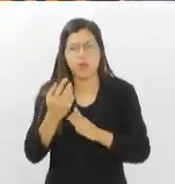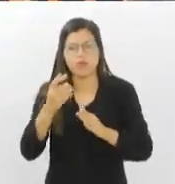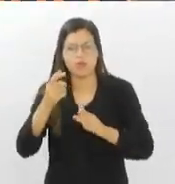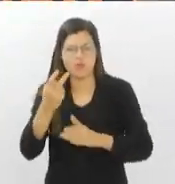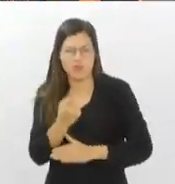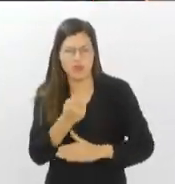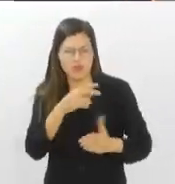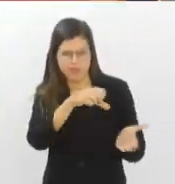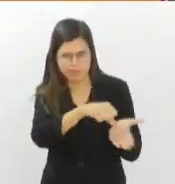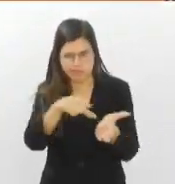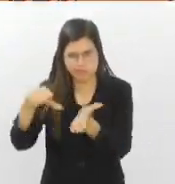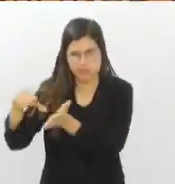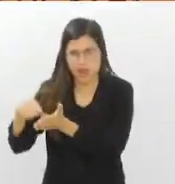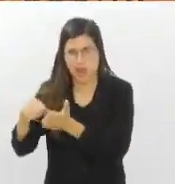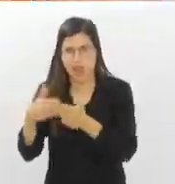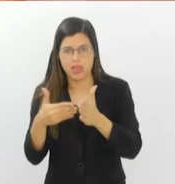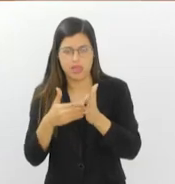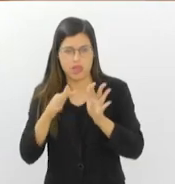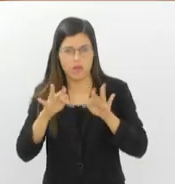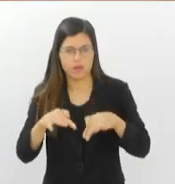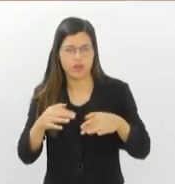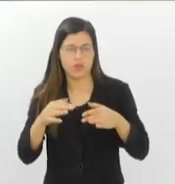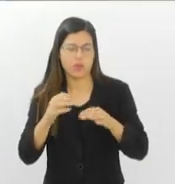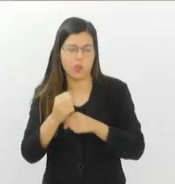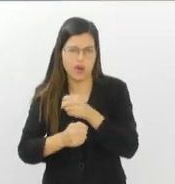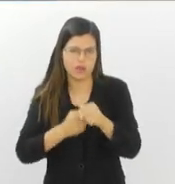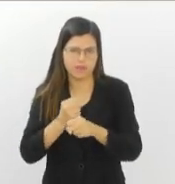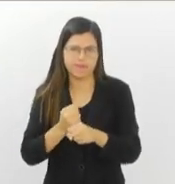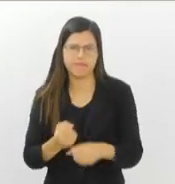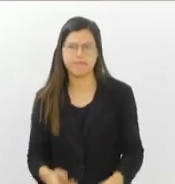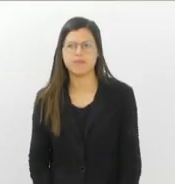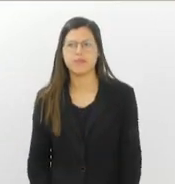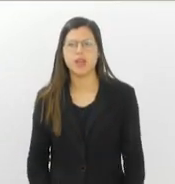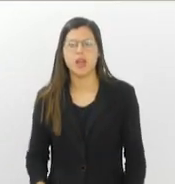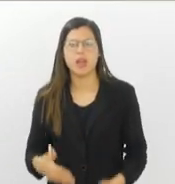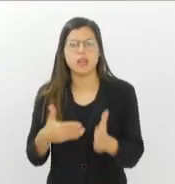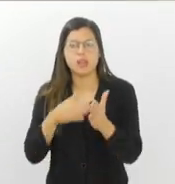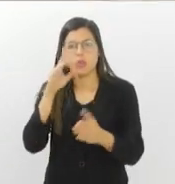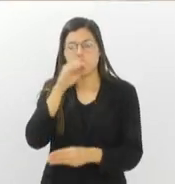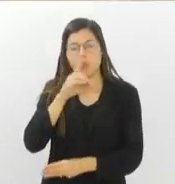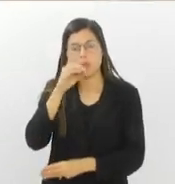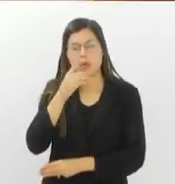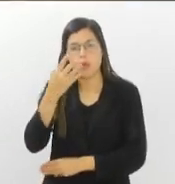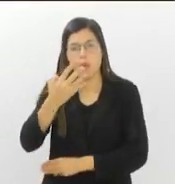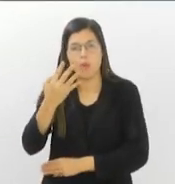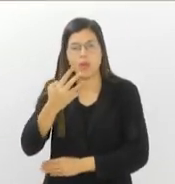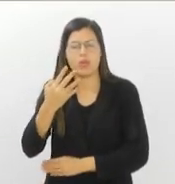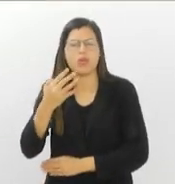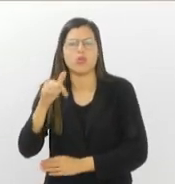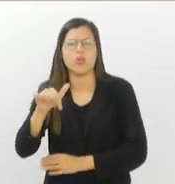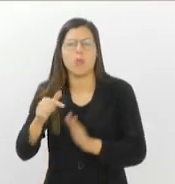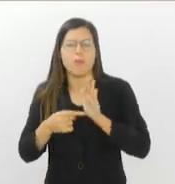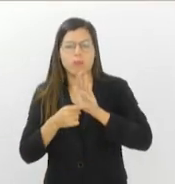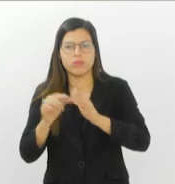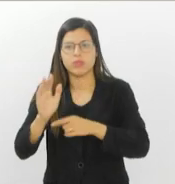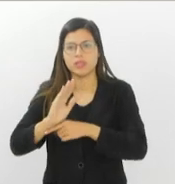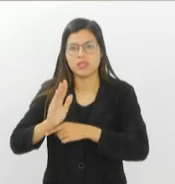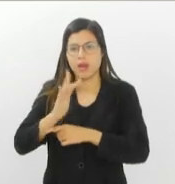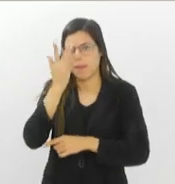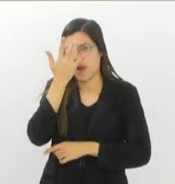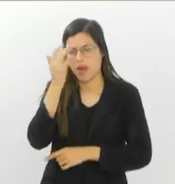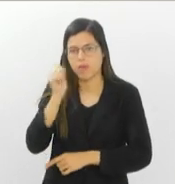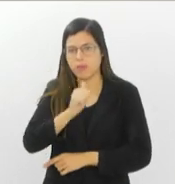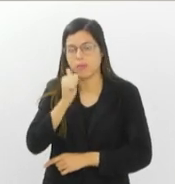previsão de conclusão até o fim do ano. Vai até domingo a quarta edição da Mostra de Cinema Árabe Feminino, com exibições